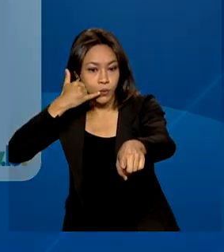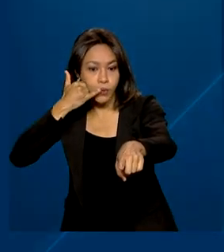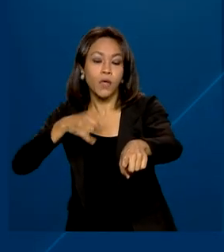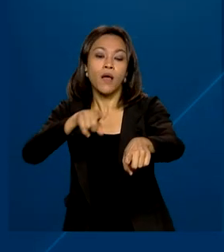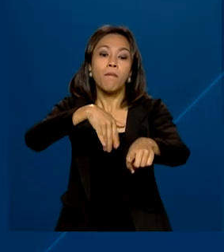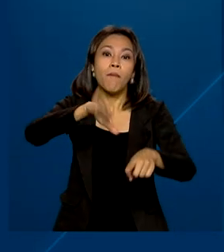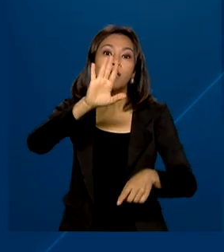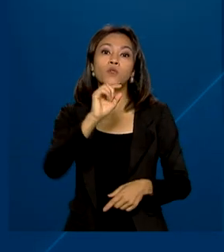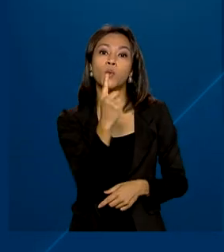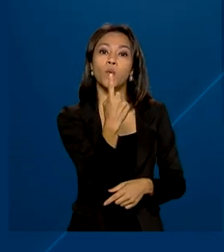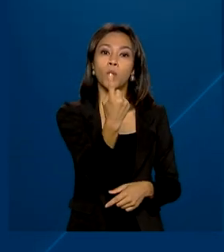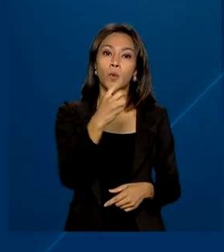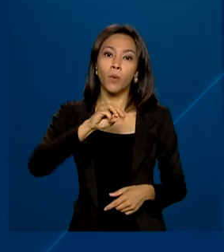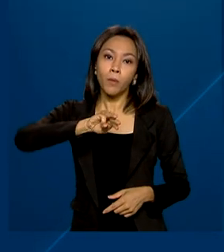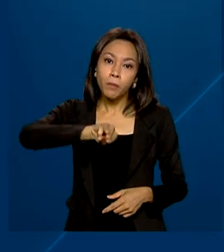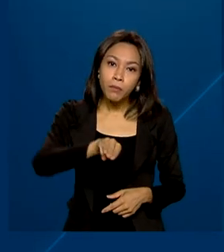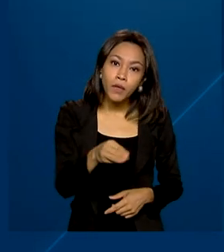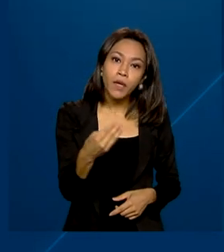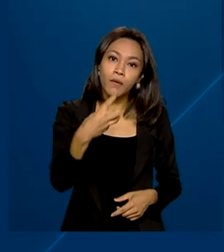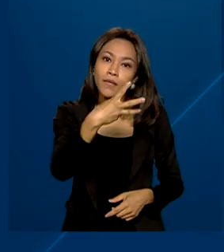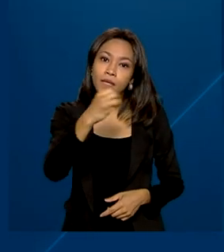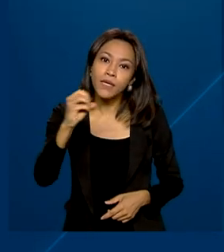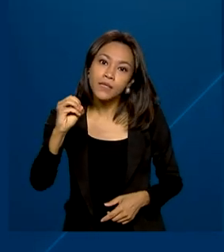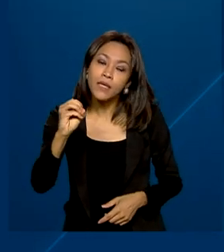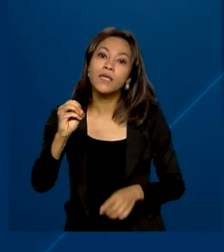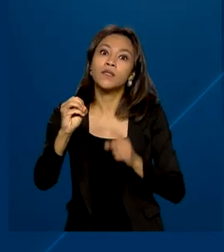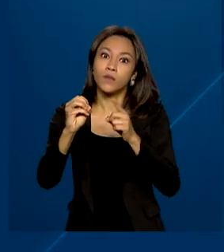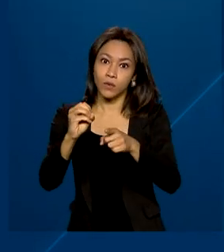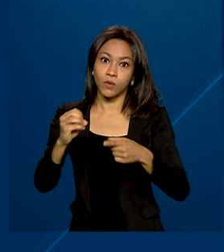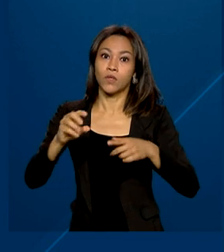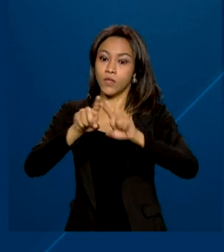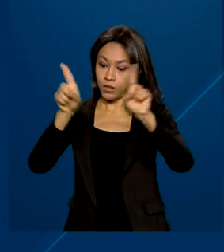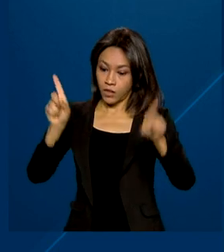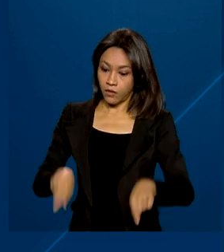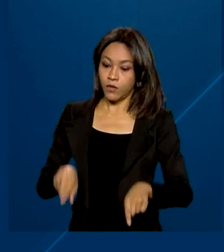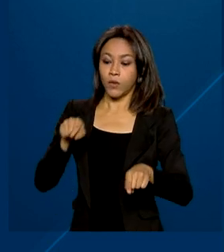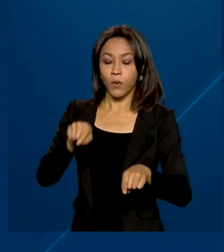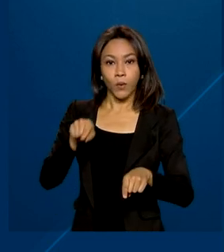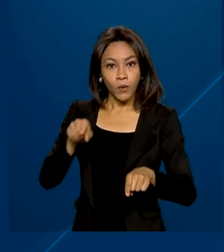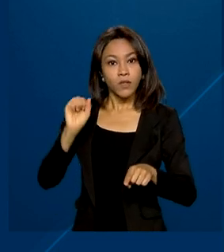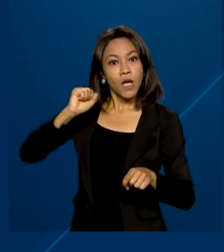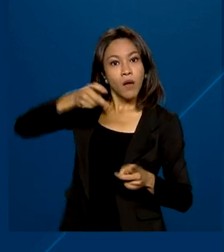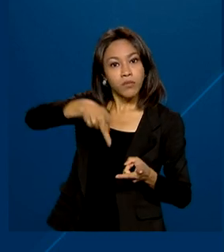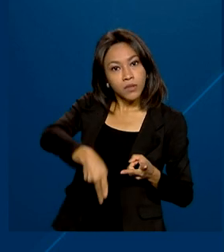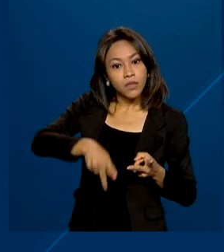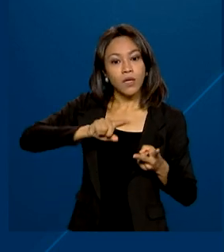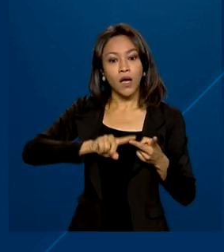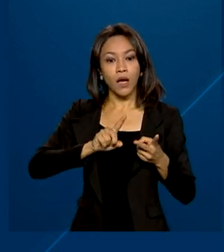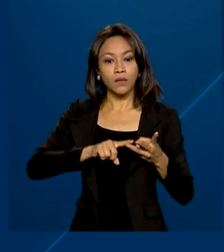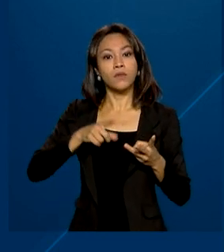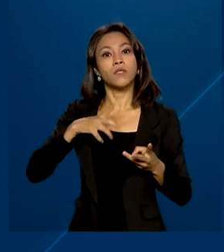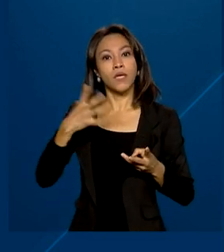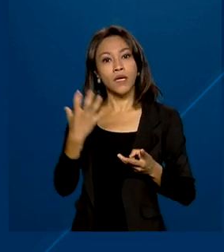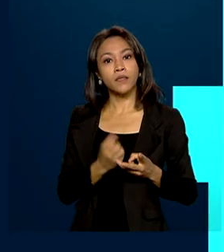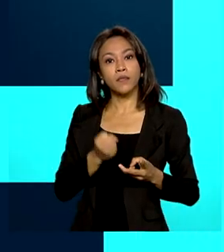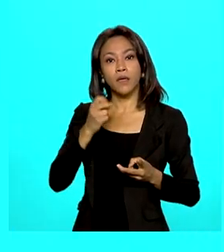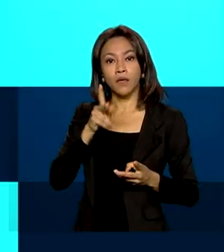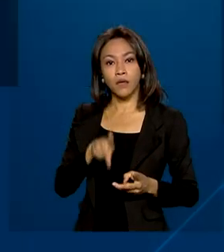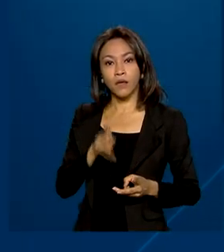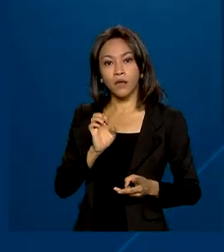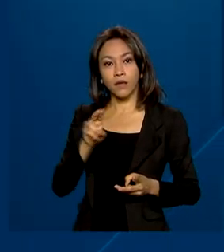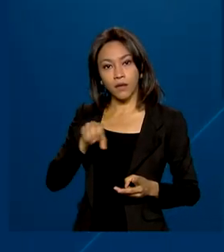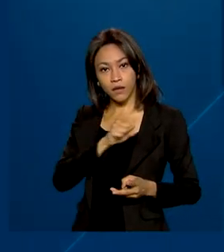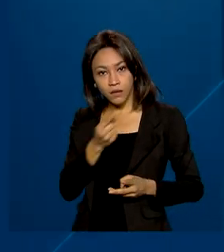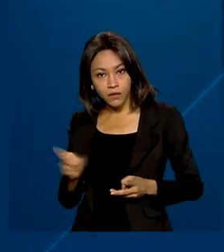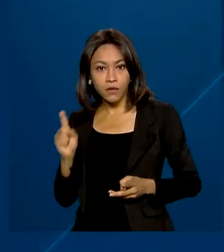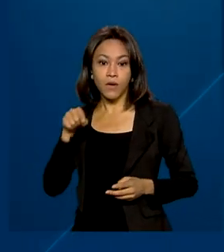os mais de 1 milhão e 300 mil servidores públicos federais ativos, aposentados e pensionistas. Por meio